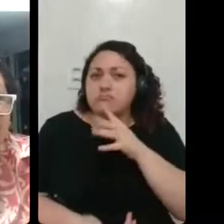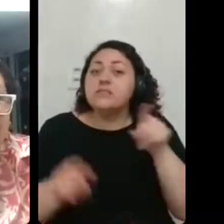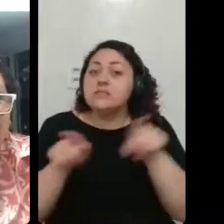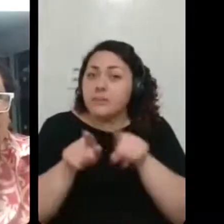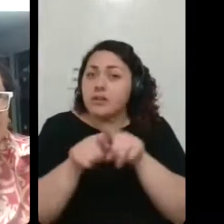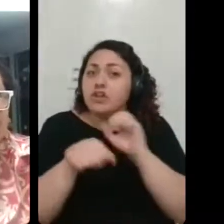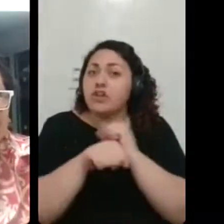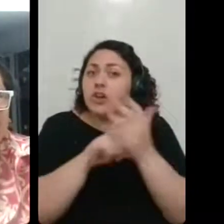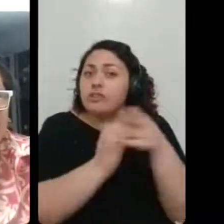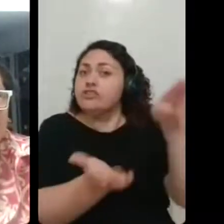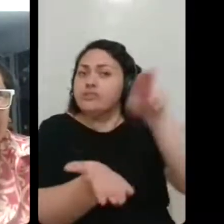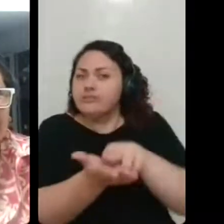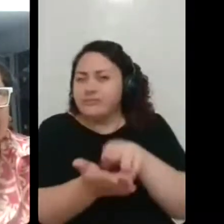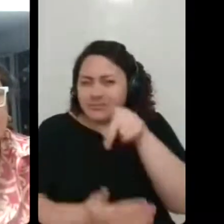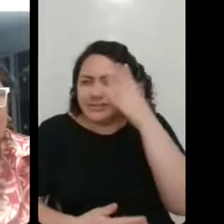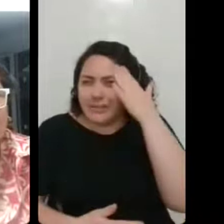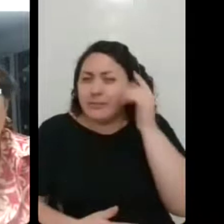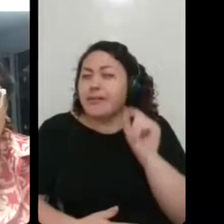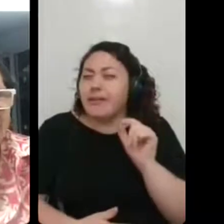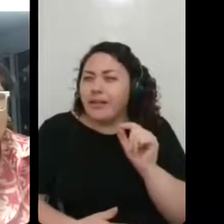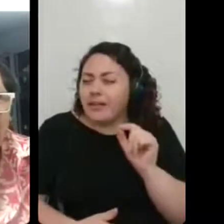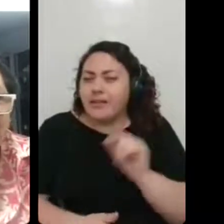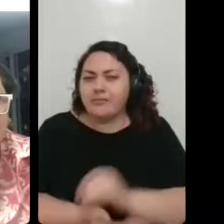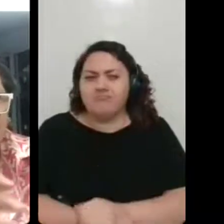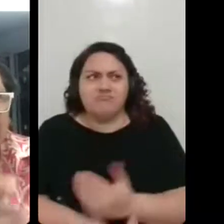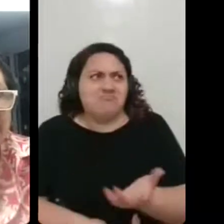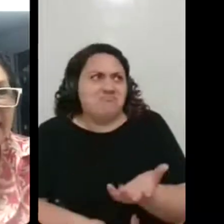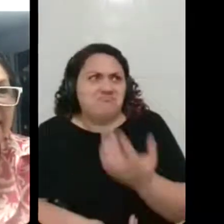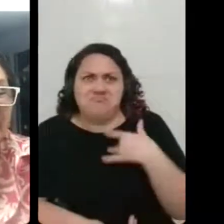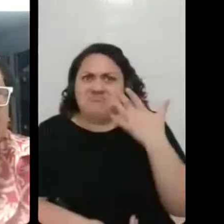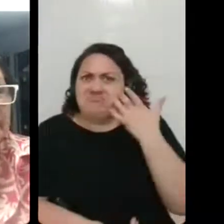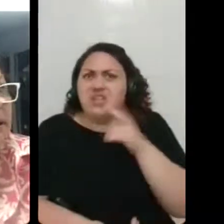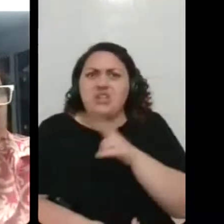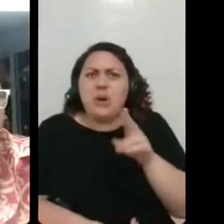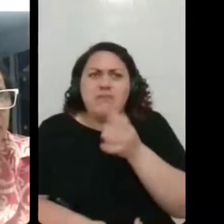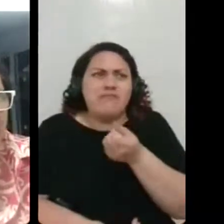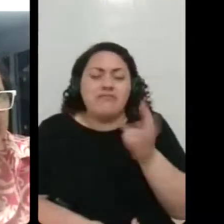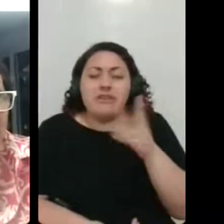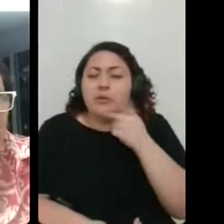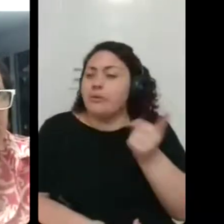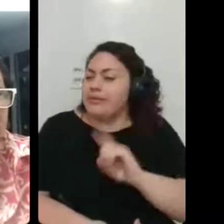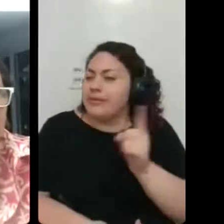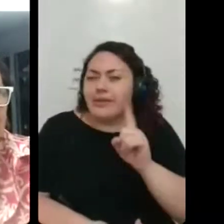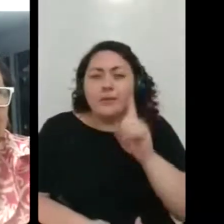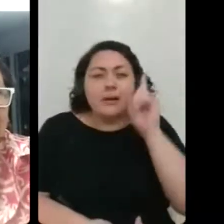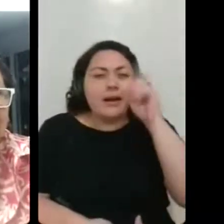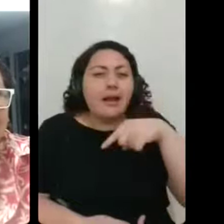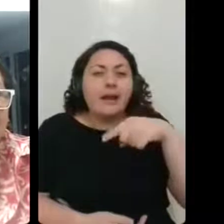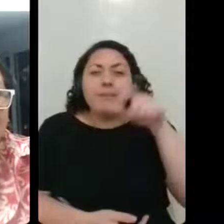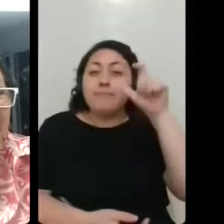adivinha quem é? E eu não, ah, disse vários nomes, assim, né? E ele me disse, não, é muito mais próximo,